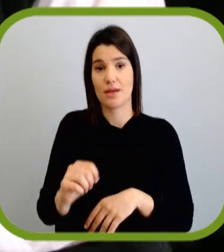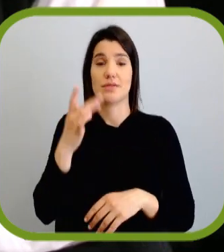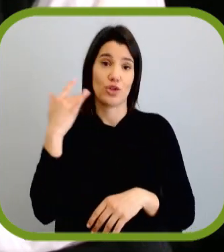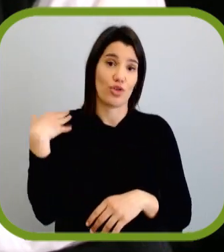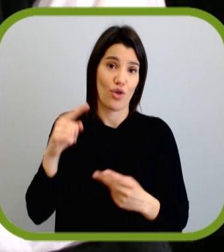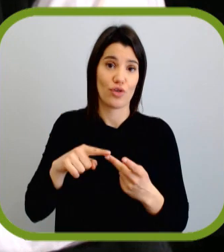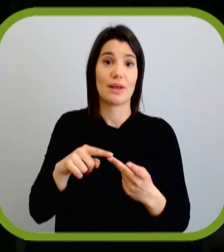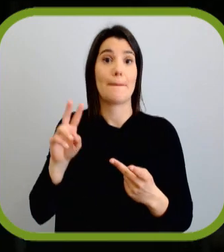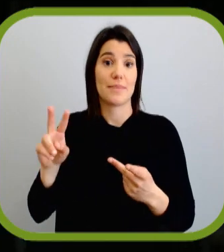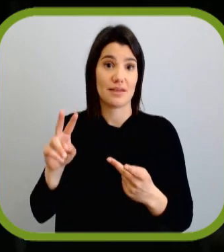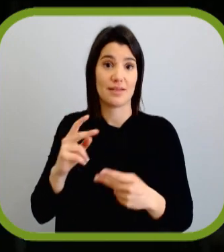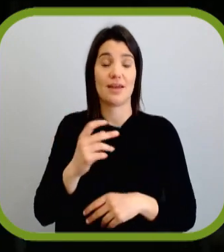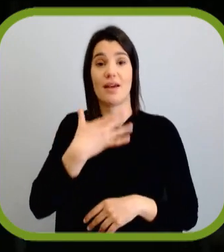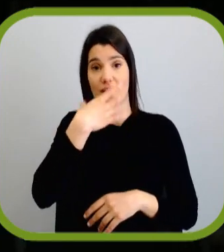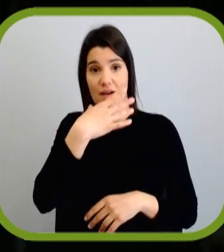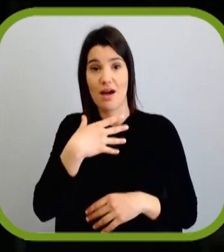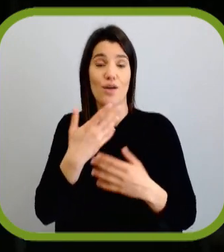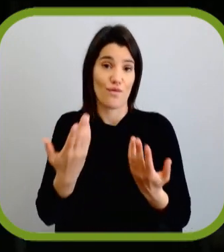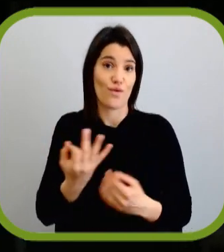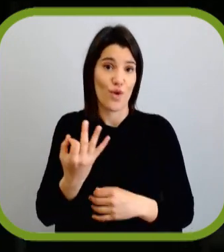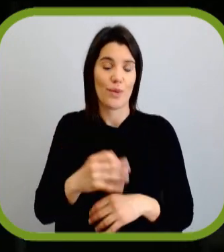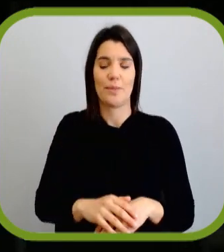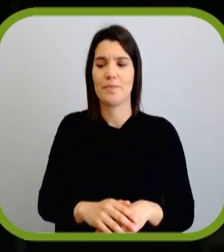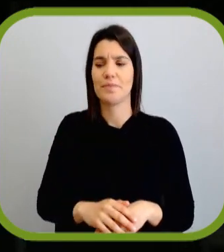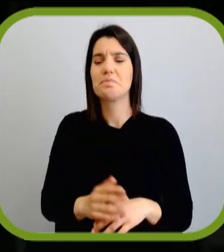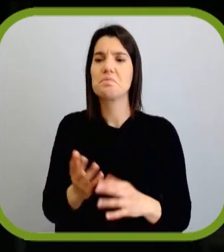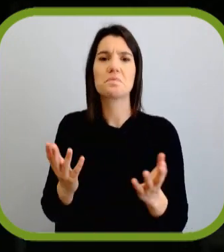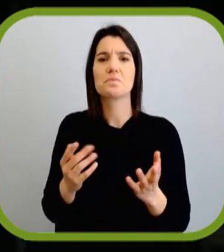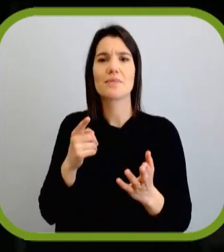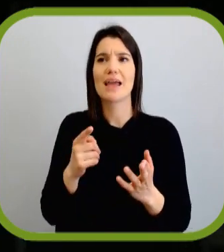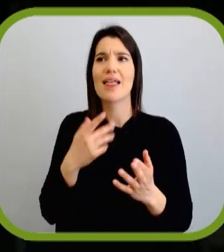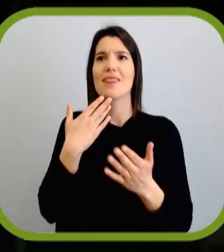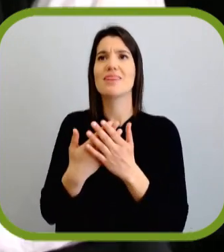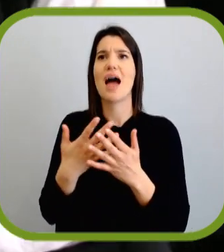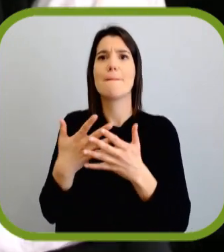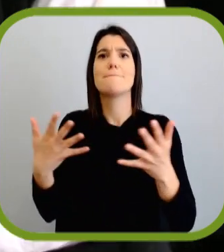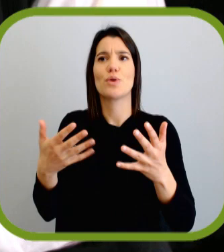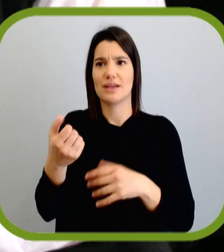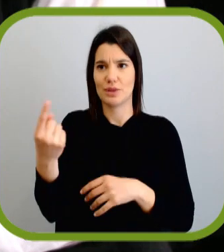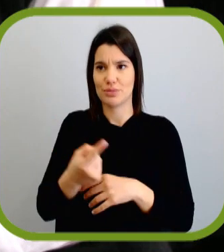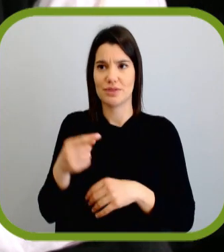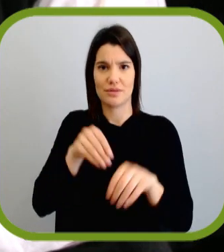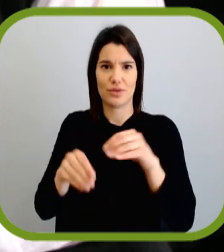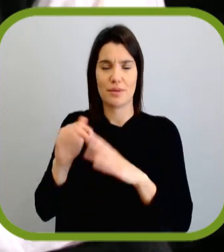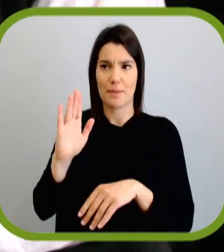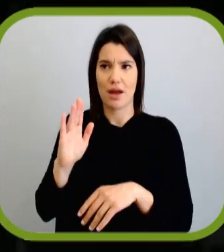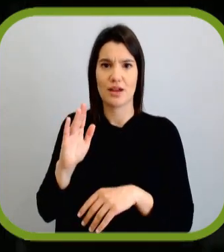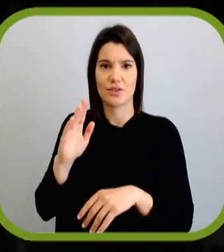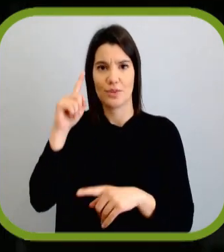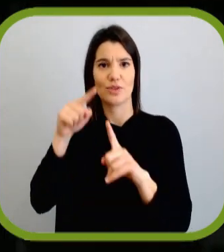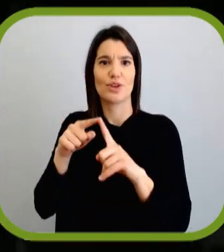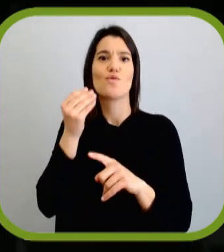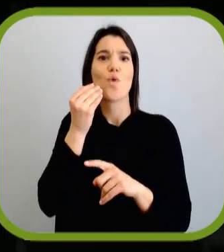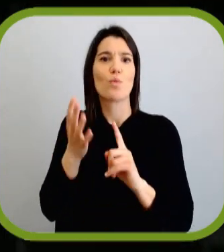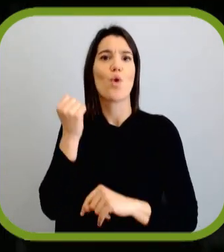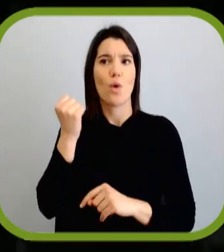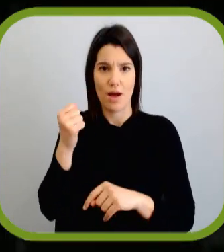Sócrates e António Costa, e uma pelo PST, com Aníbal Cavaco Silva. Qual é que o segredo para uma maioria absoluta? Direi a que é a comunicação. No